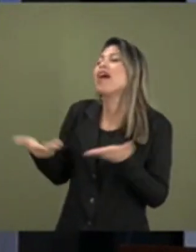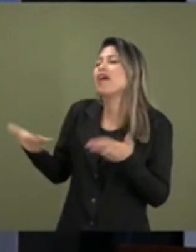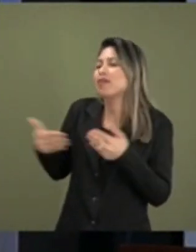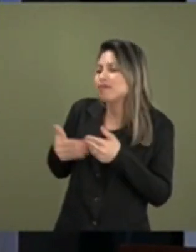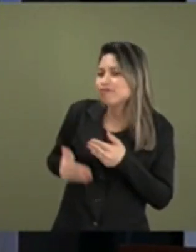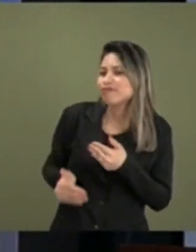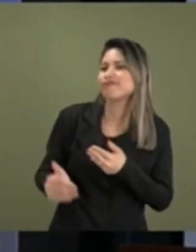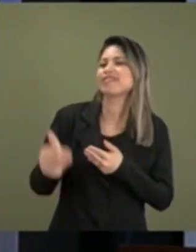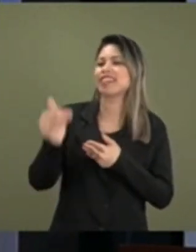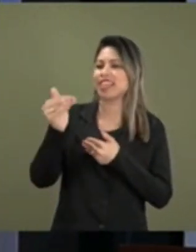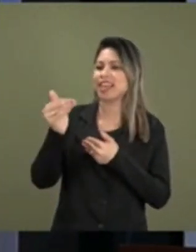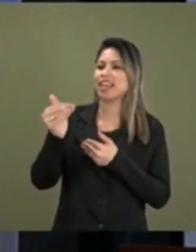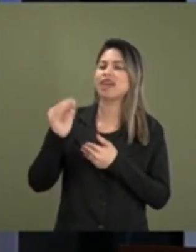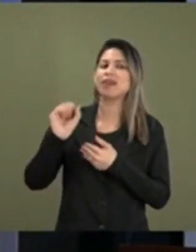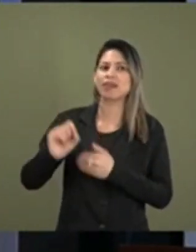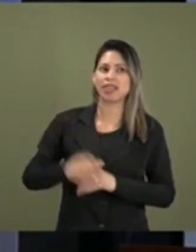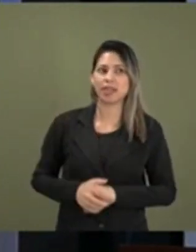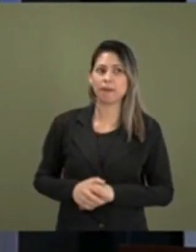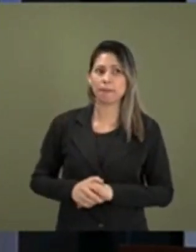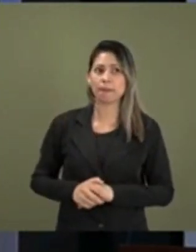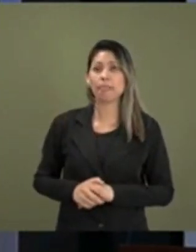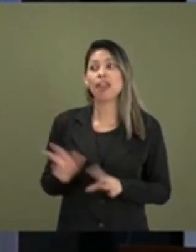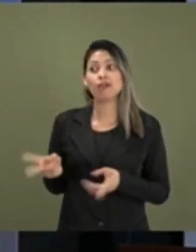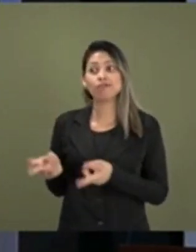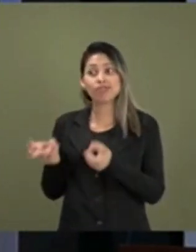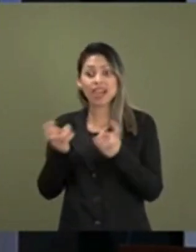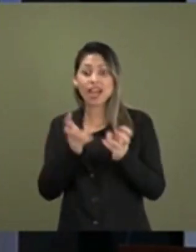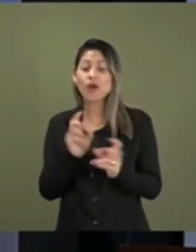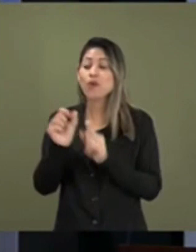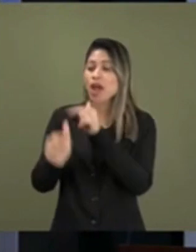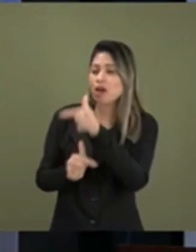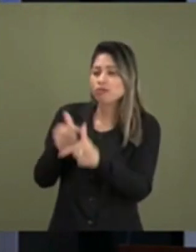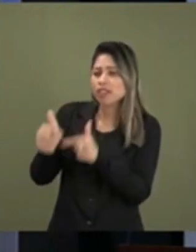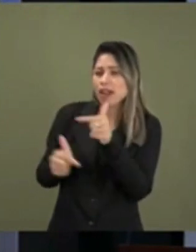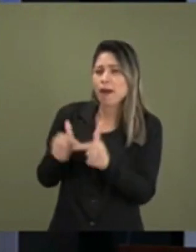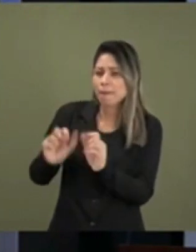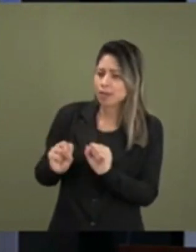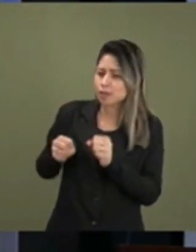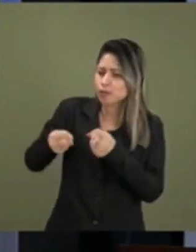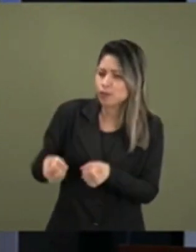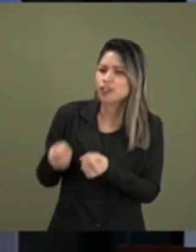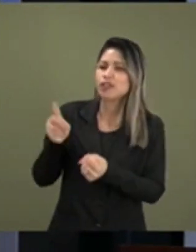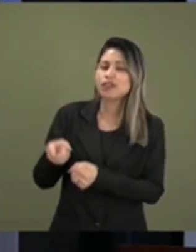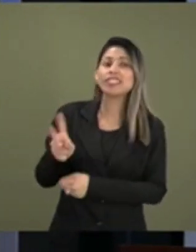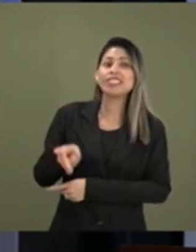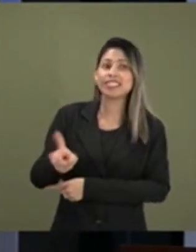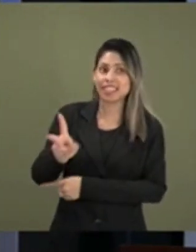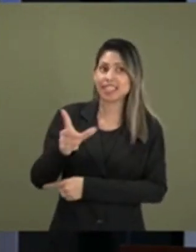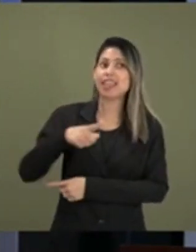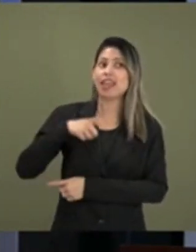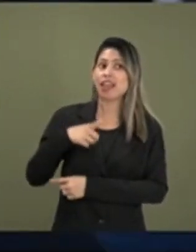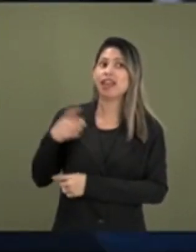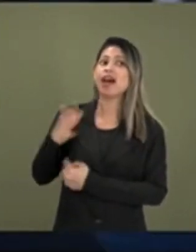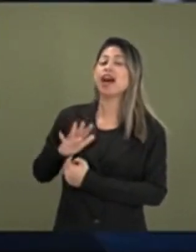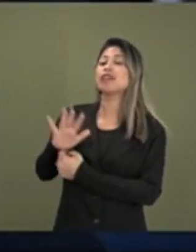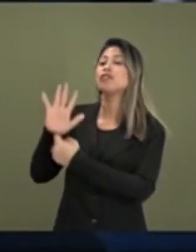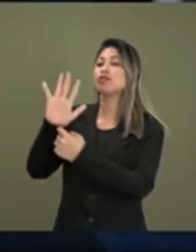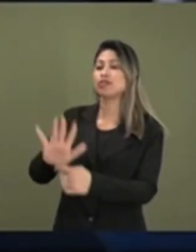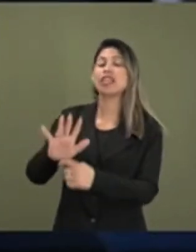tenho visto o trabalho relevante que V. Exª tem prestado à nação brasileira.